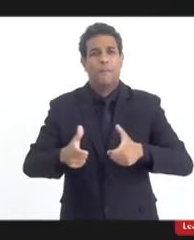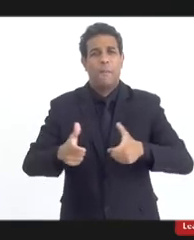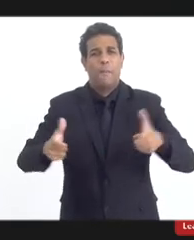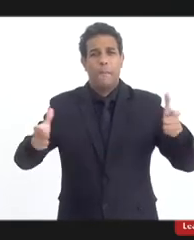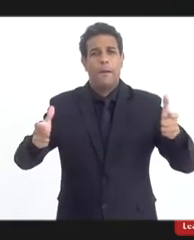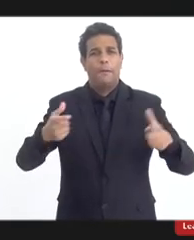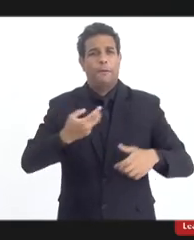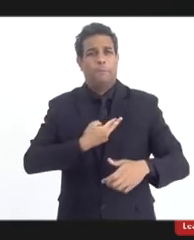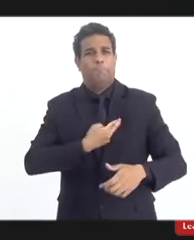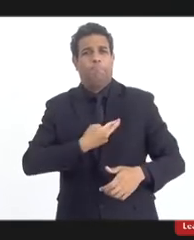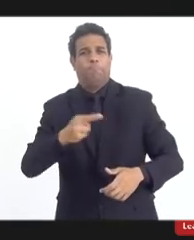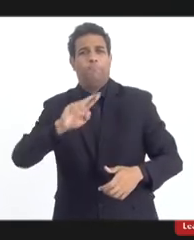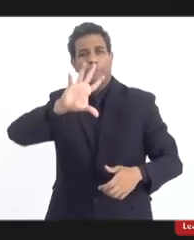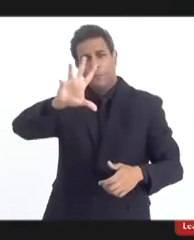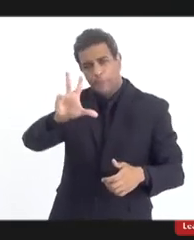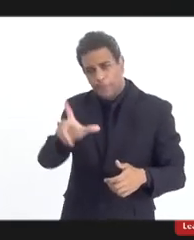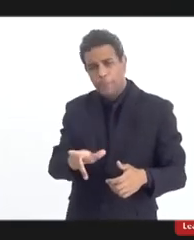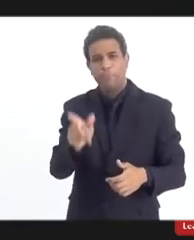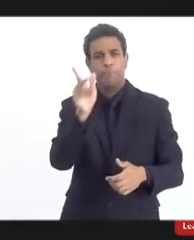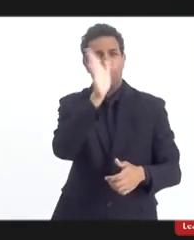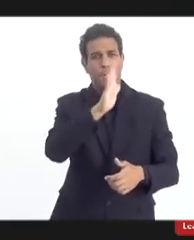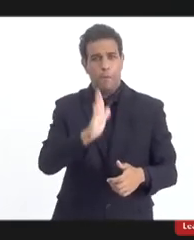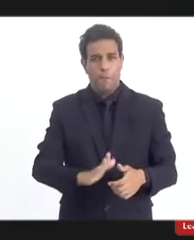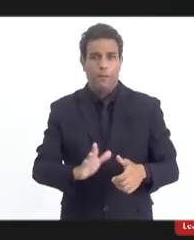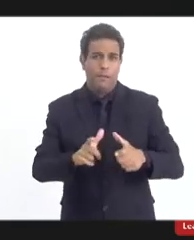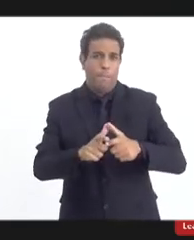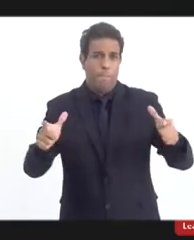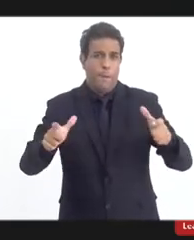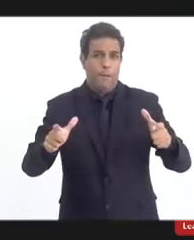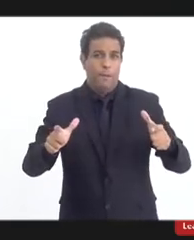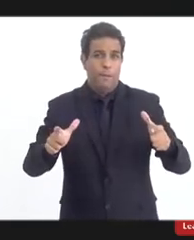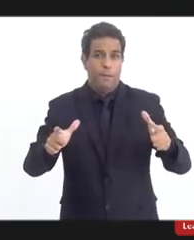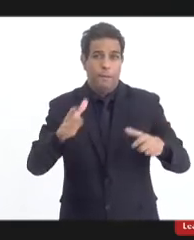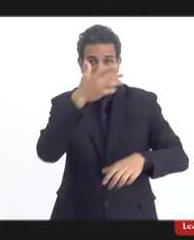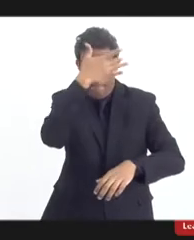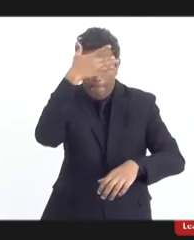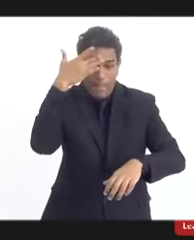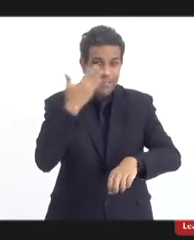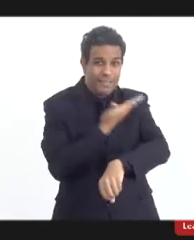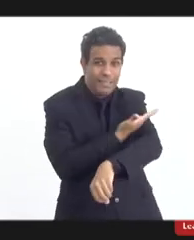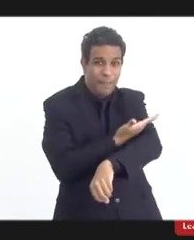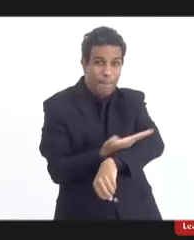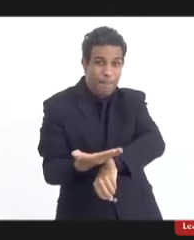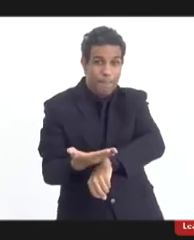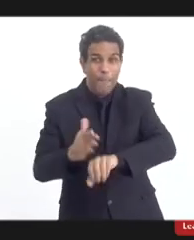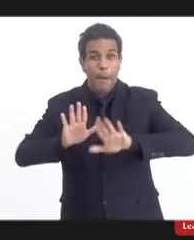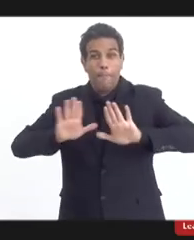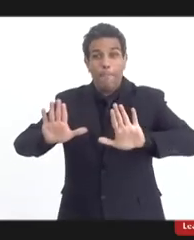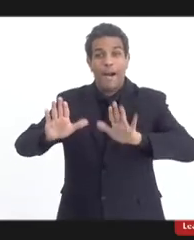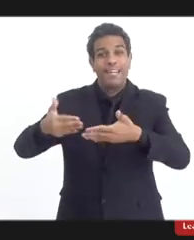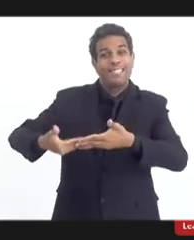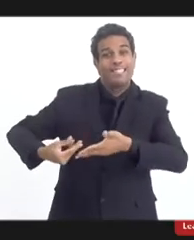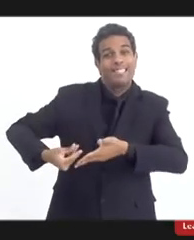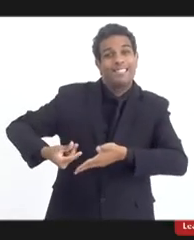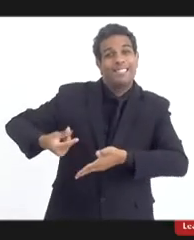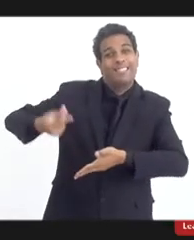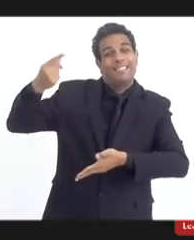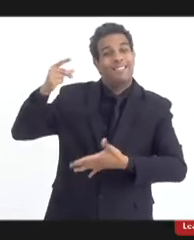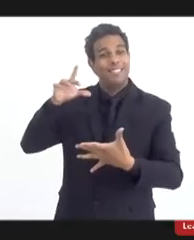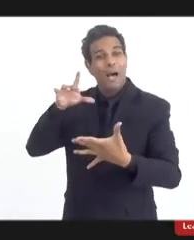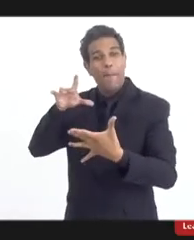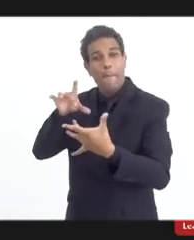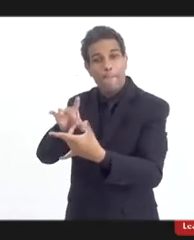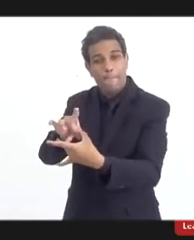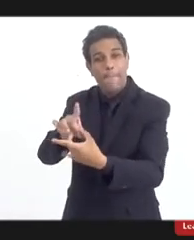afro-brasileiras seja branca, mas é uma religião associada a preto, é uma religião